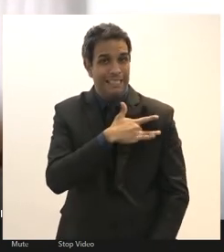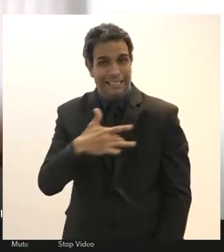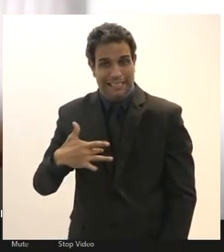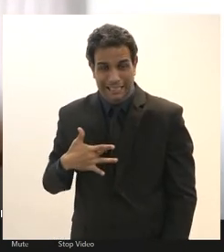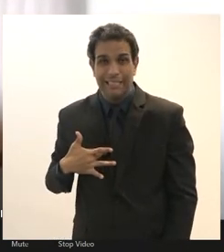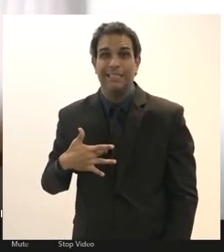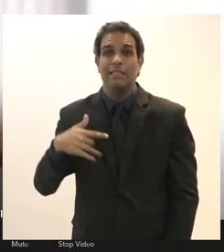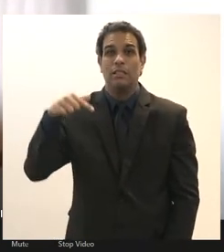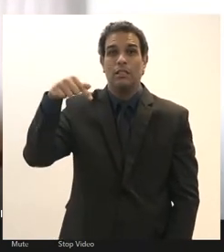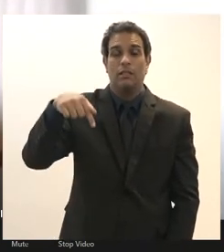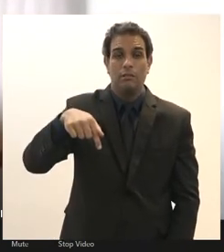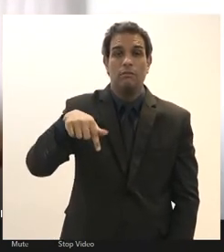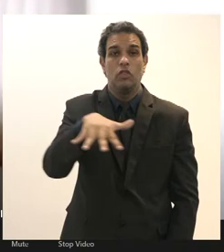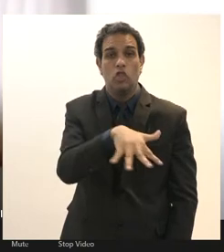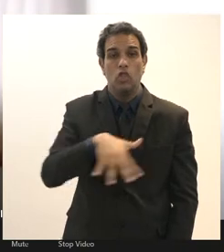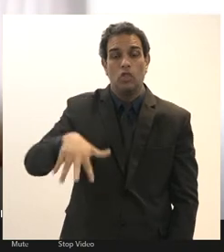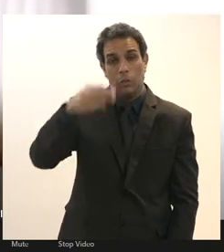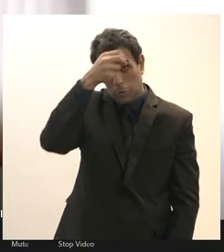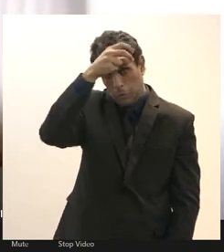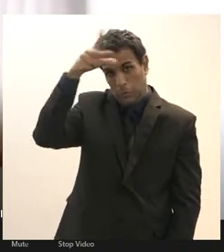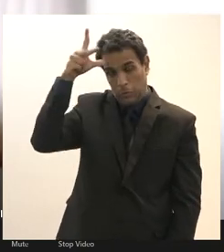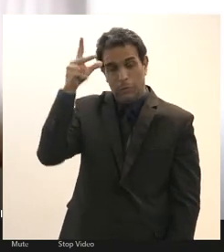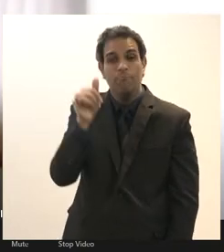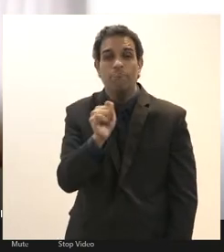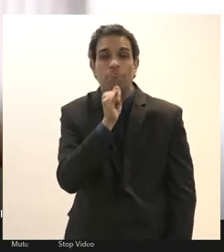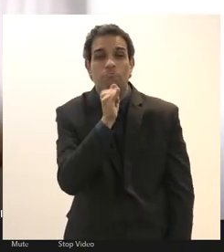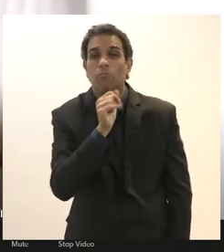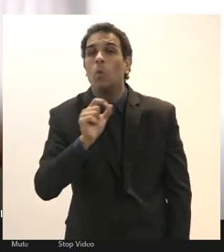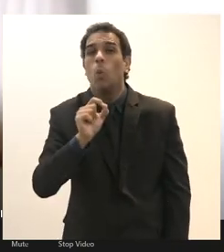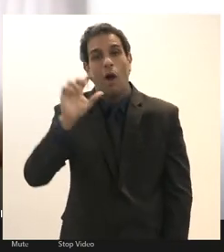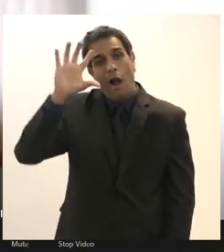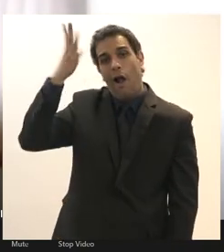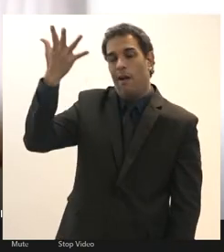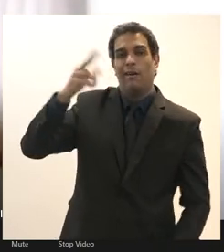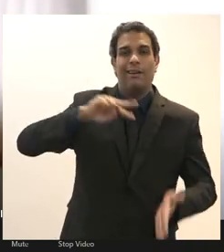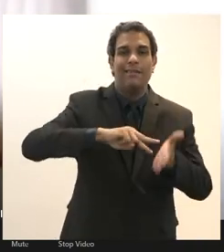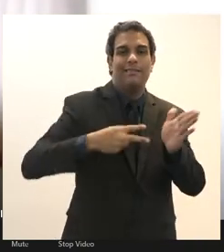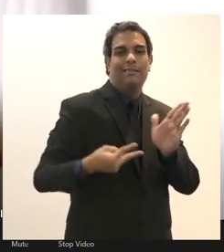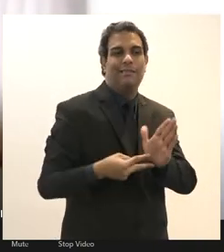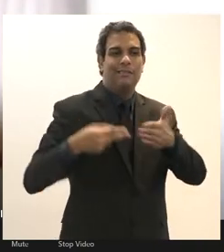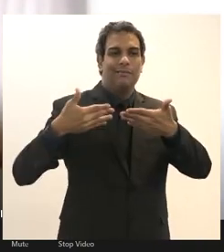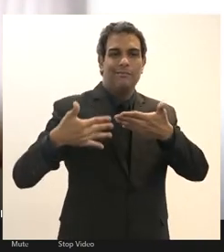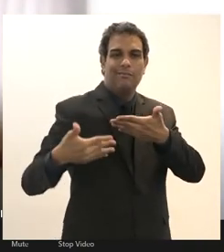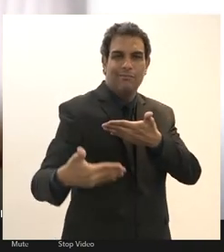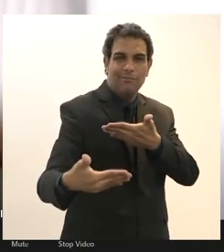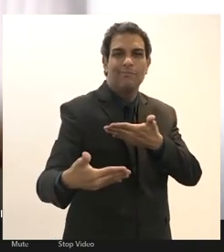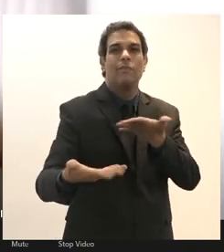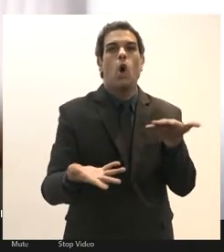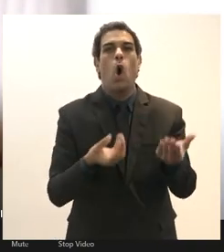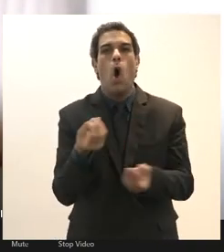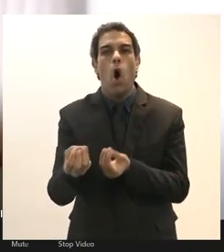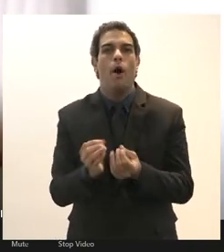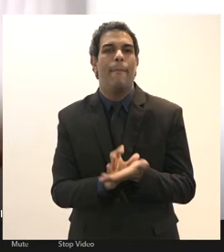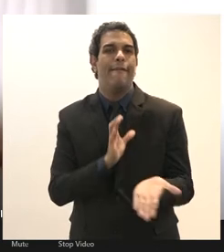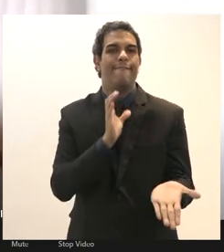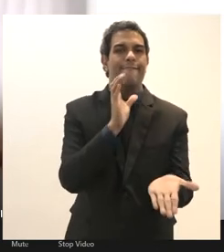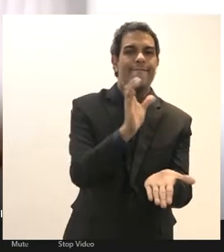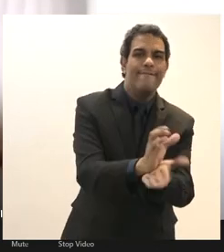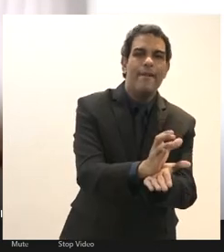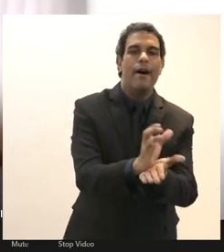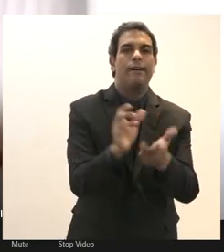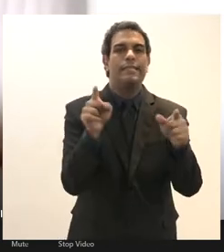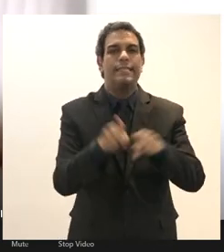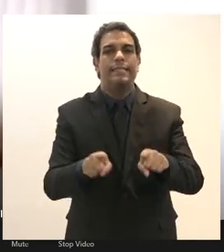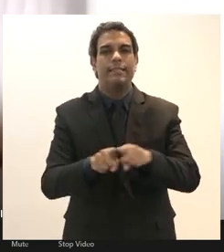estadual e municipal nós temos o exemplo do que isso significou de malversação de verbas de